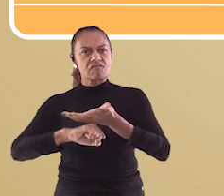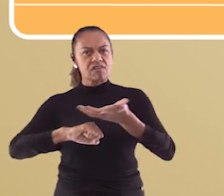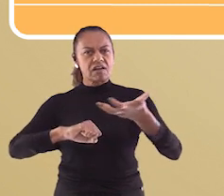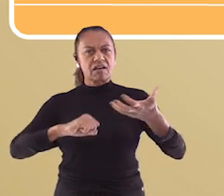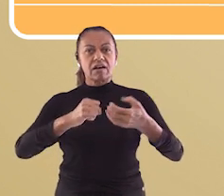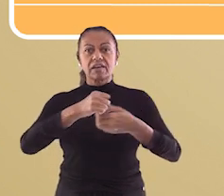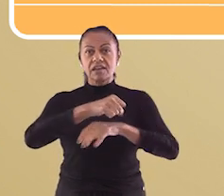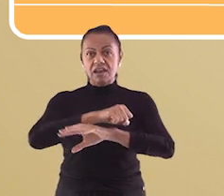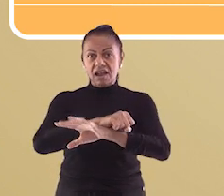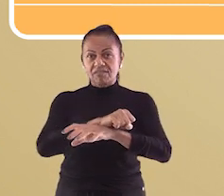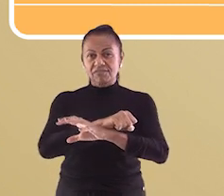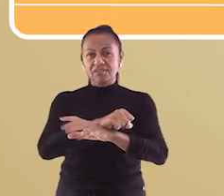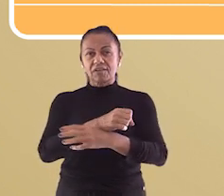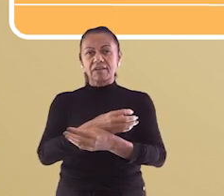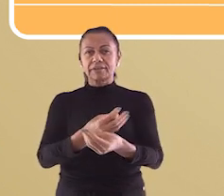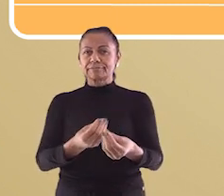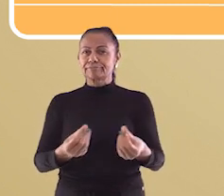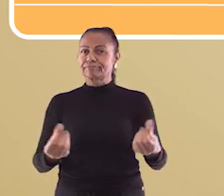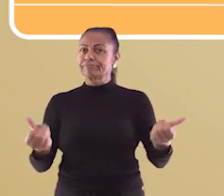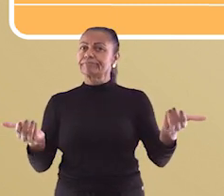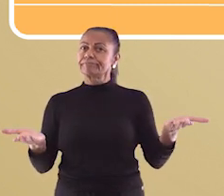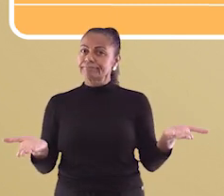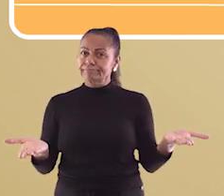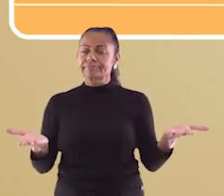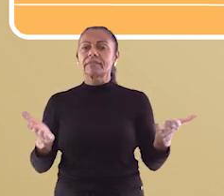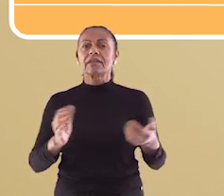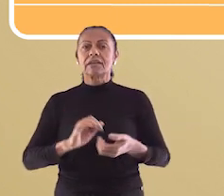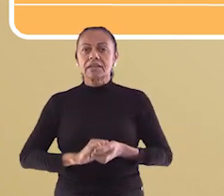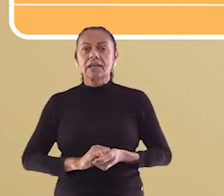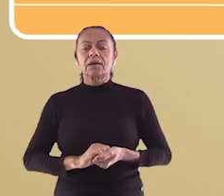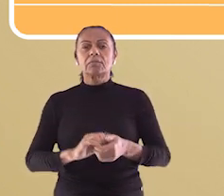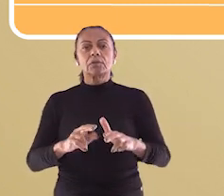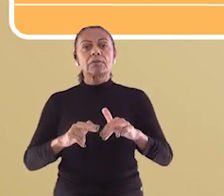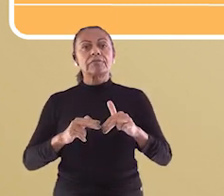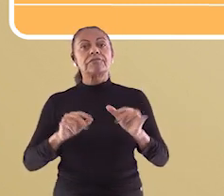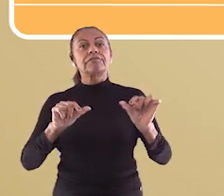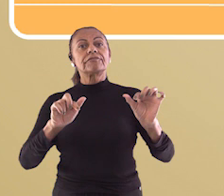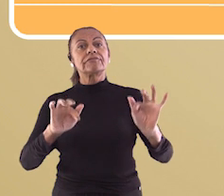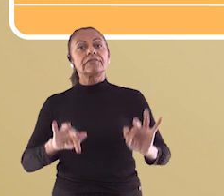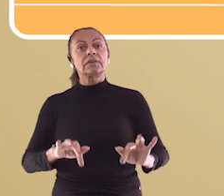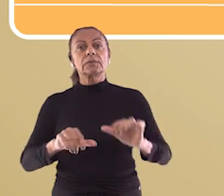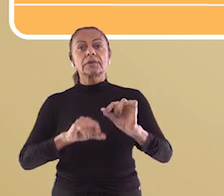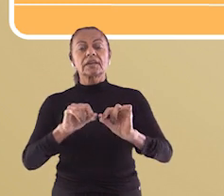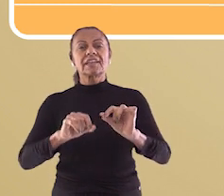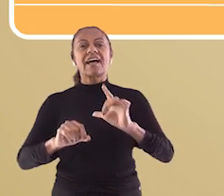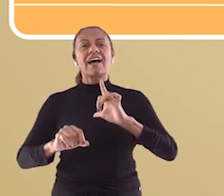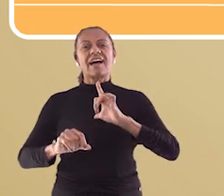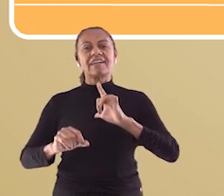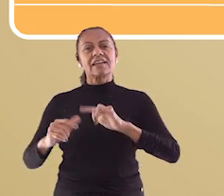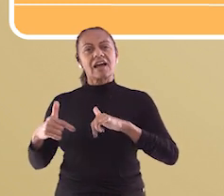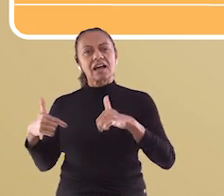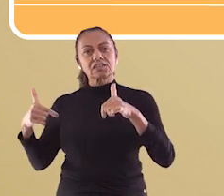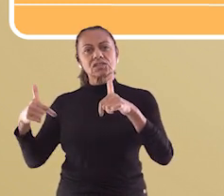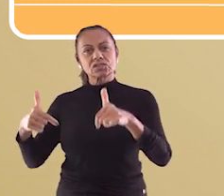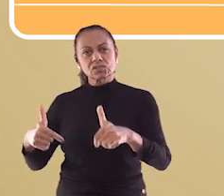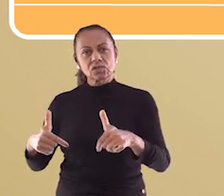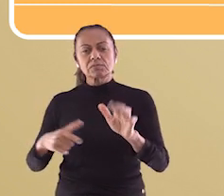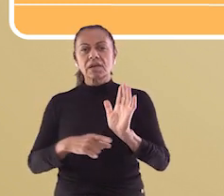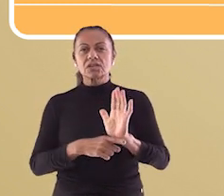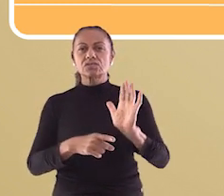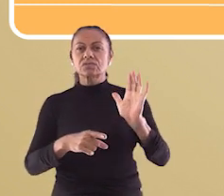destruição da fauna e flora local. Por fim, refletimos acerca de ações que visam